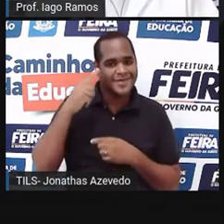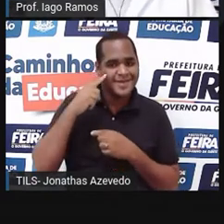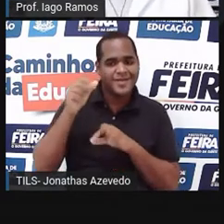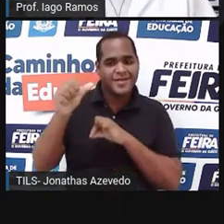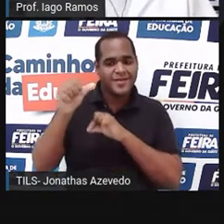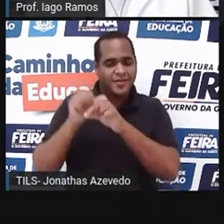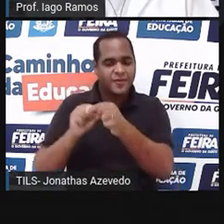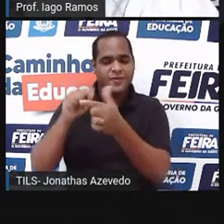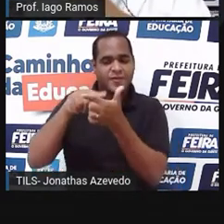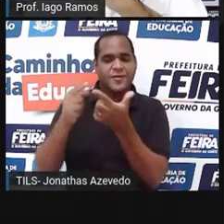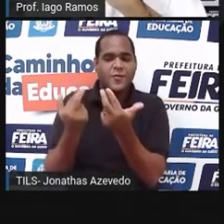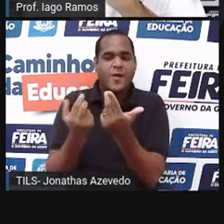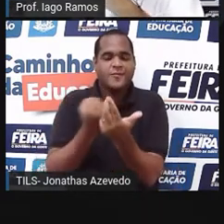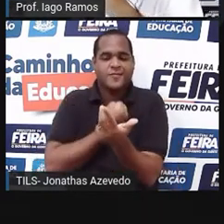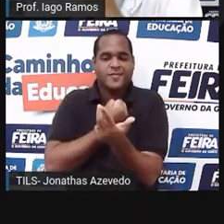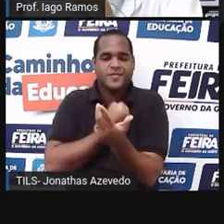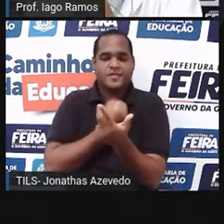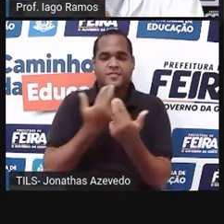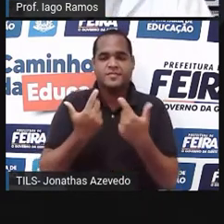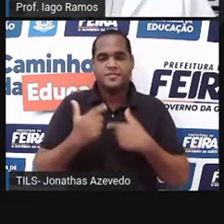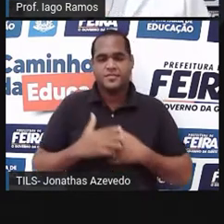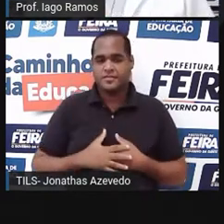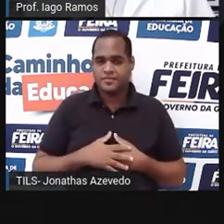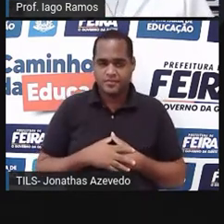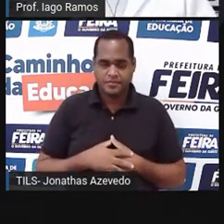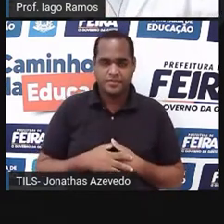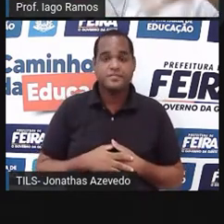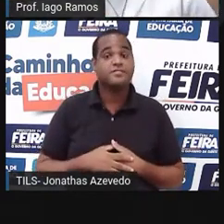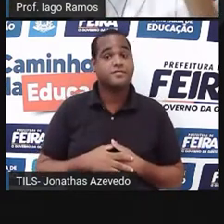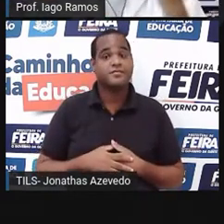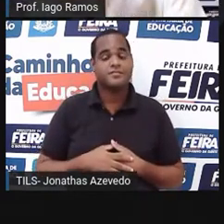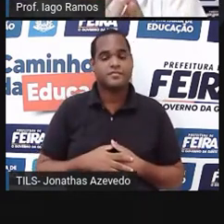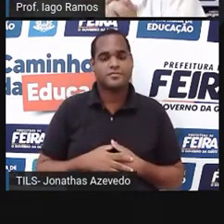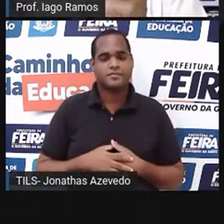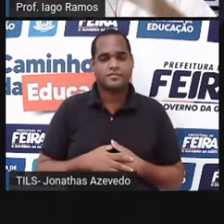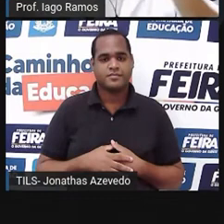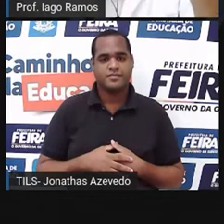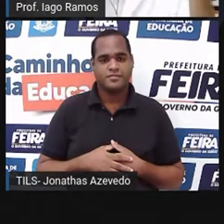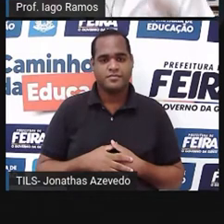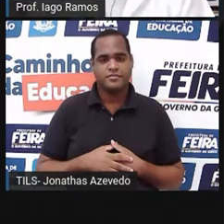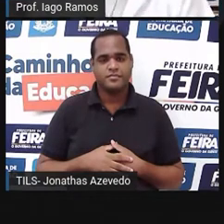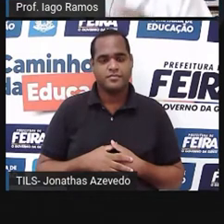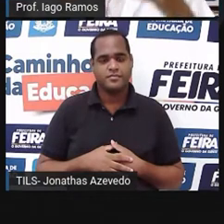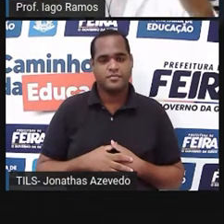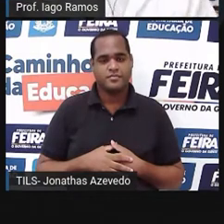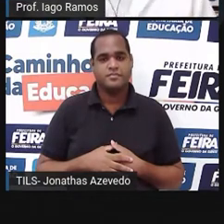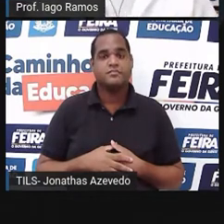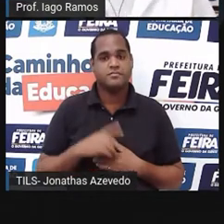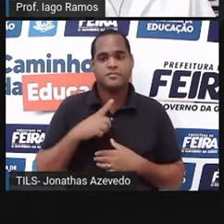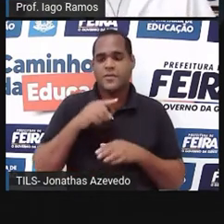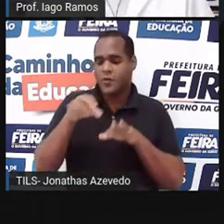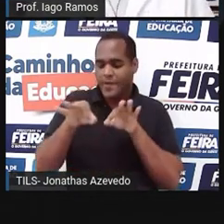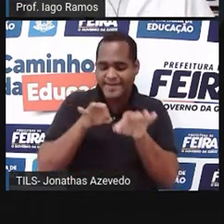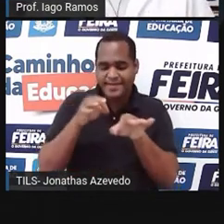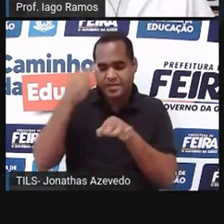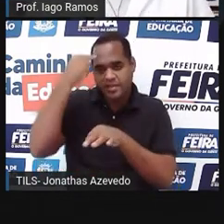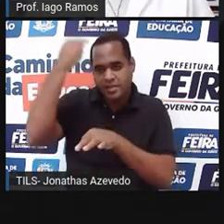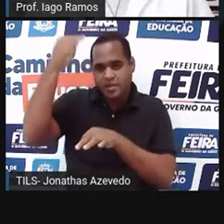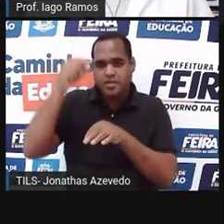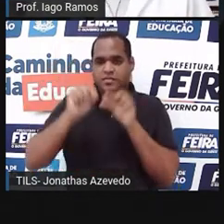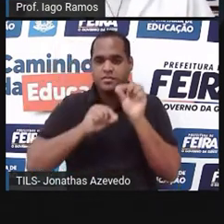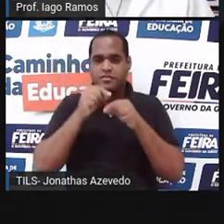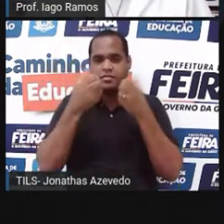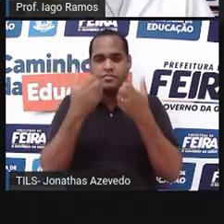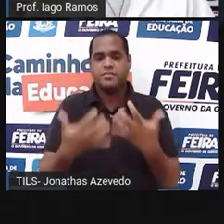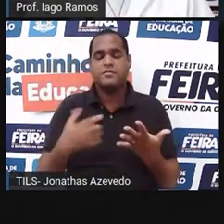mesmo número, tá bom? Então, esse esqueminha aí ajuda a gente a esquematizar, organizar as ideias das coisas que